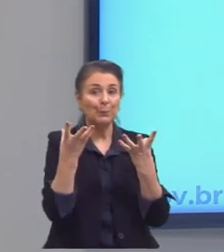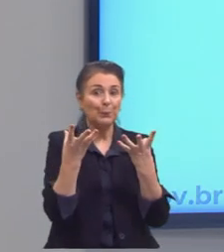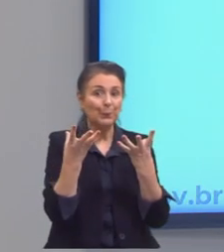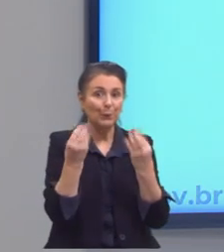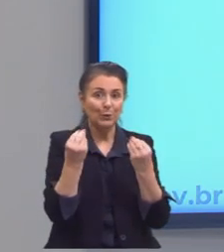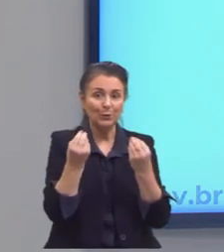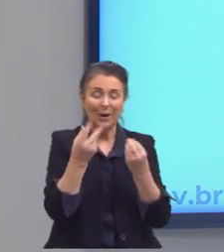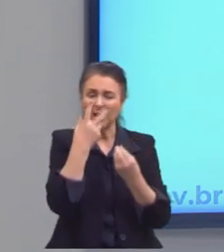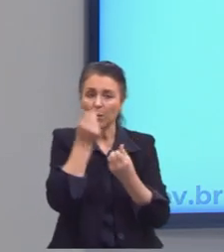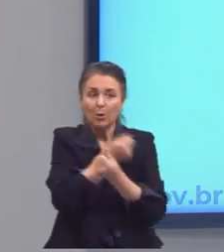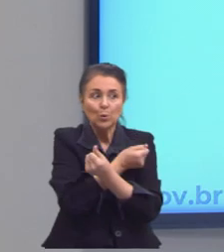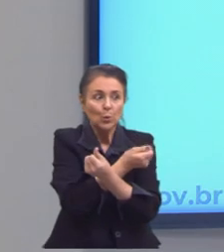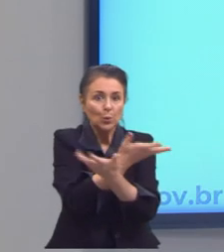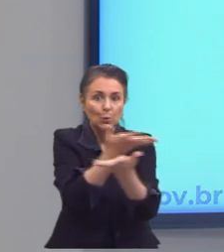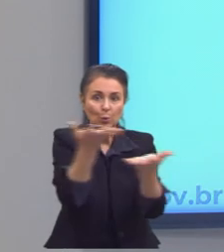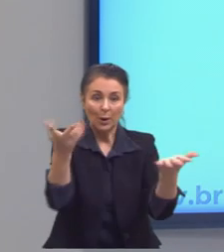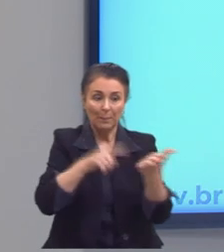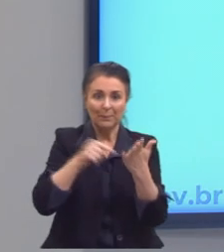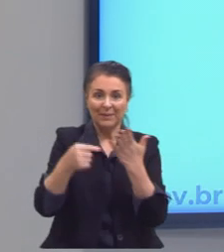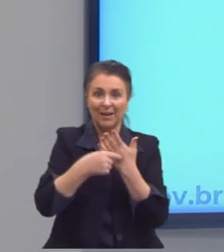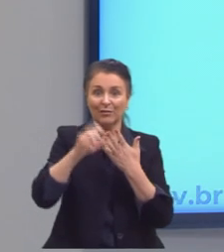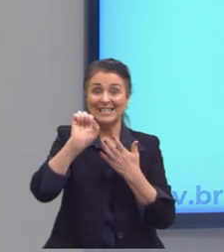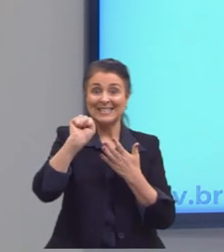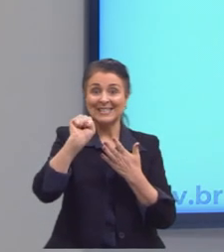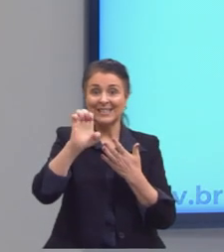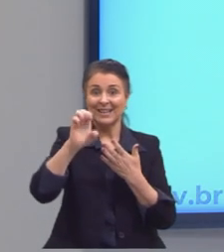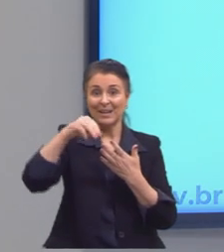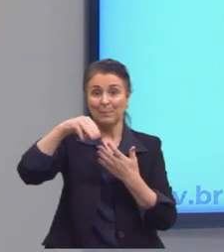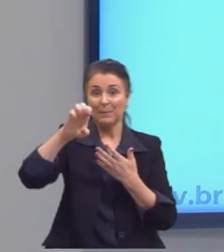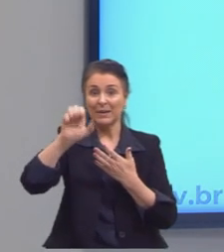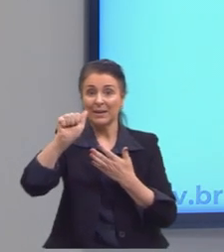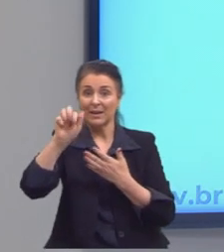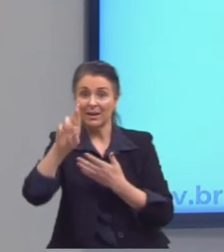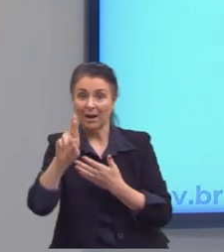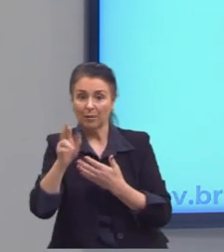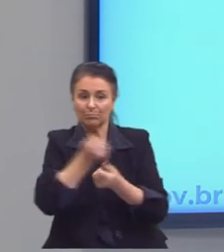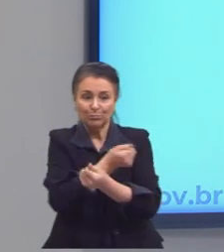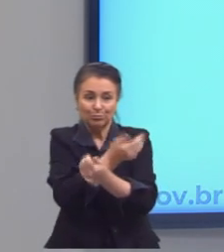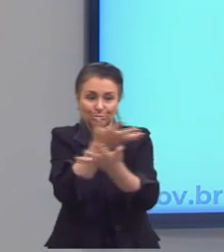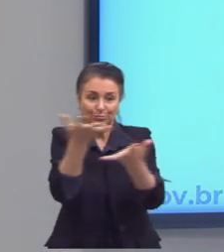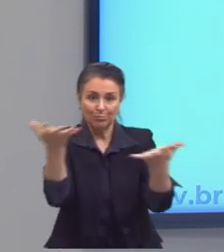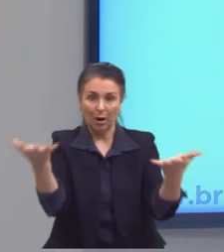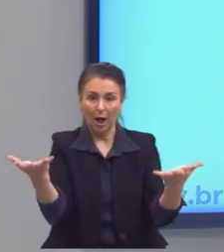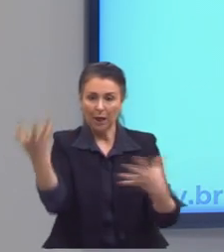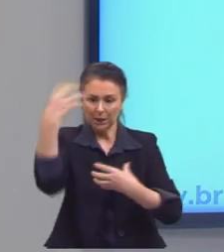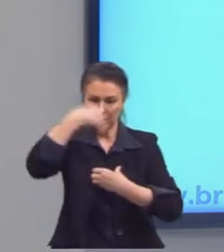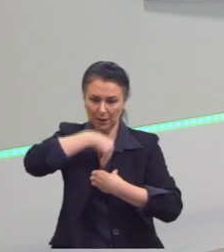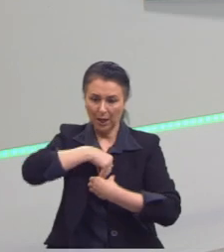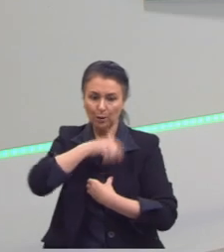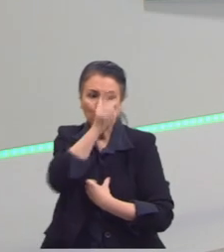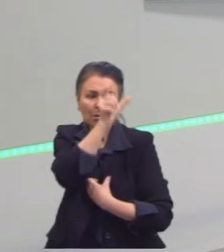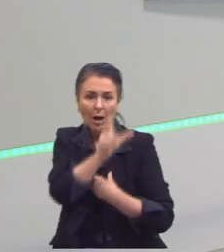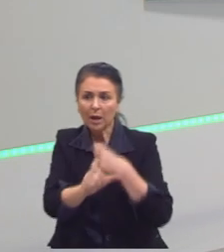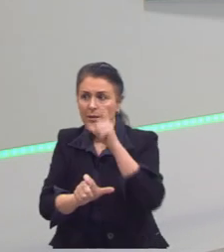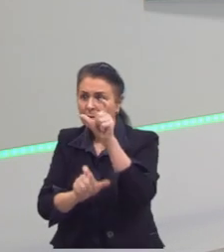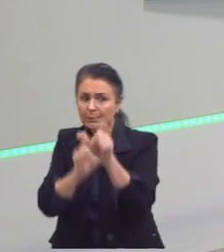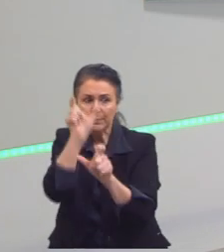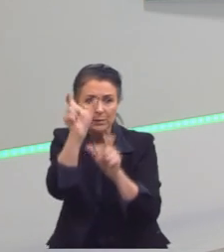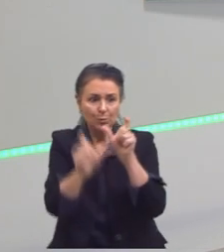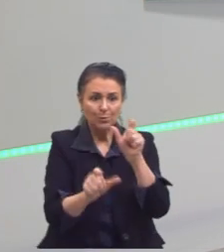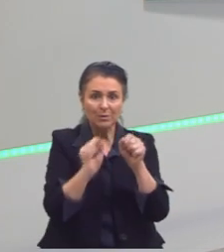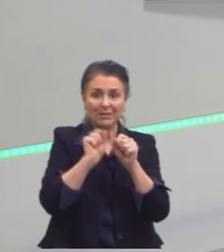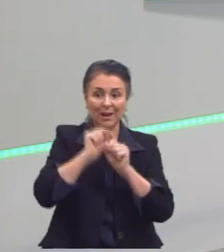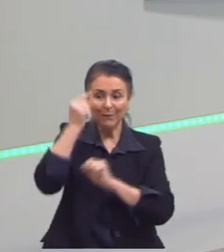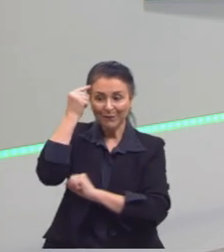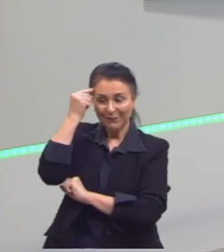semear, como se ele estivesse semeando dentro de cada pessoa uma palavra que vai fazer ela refletir